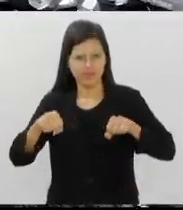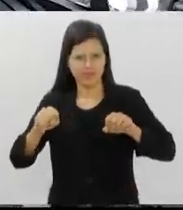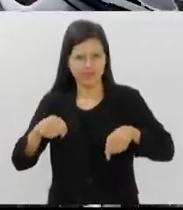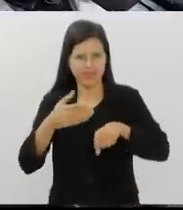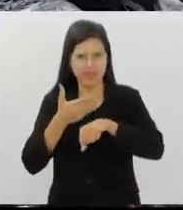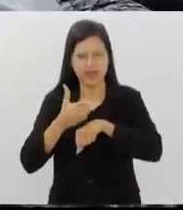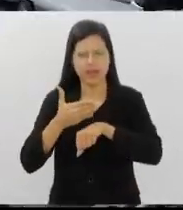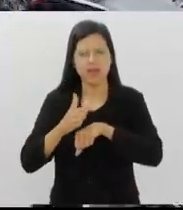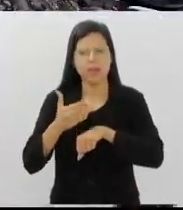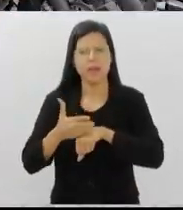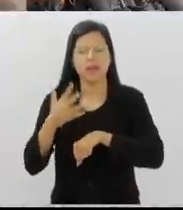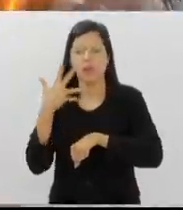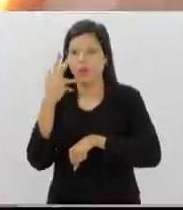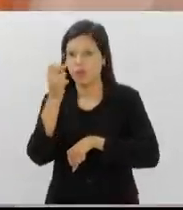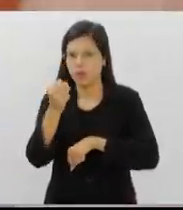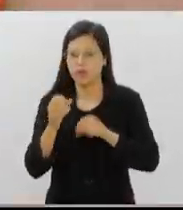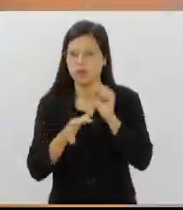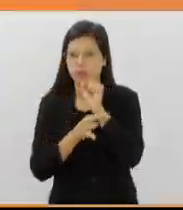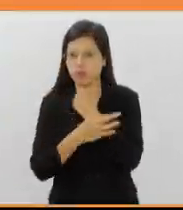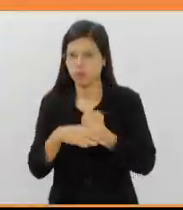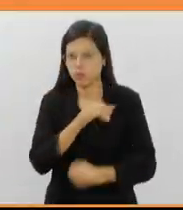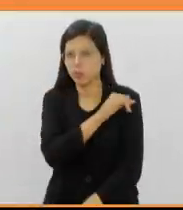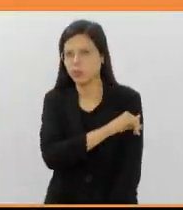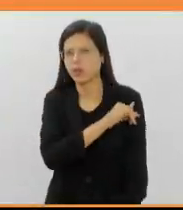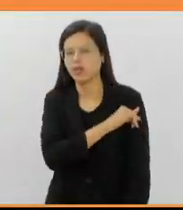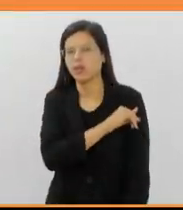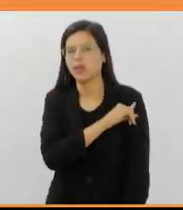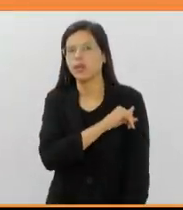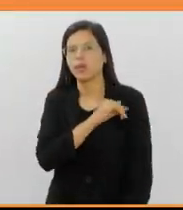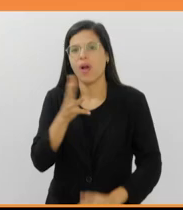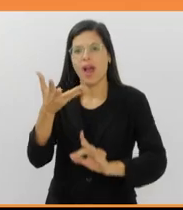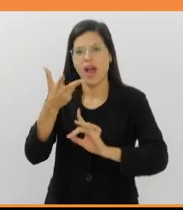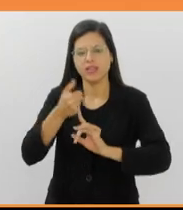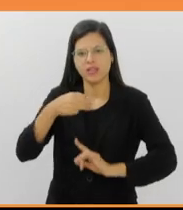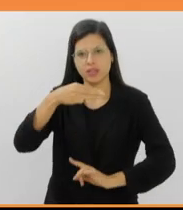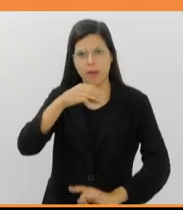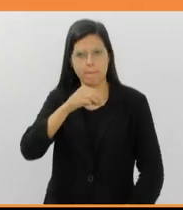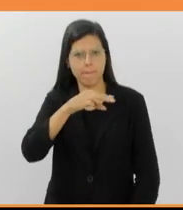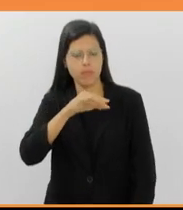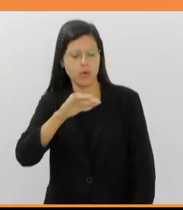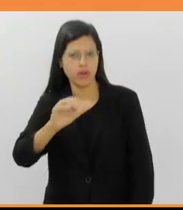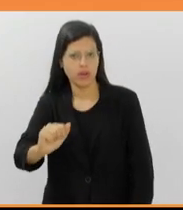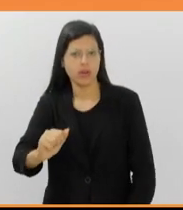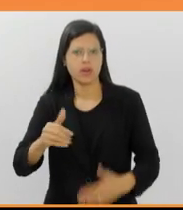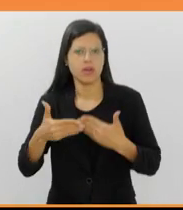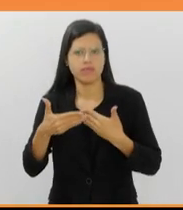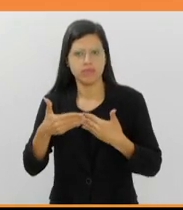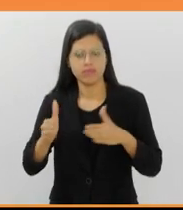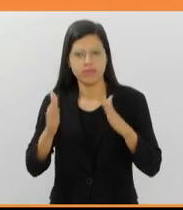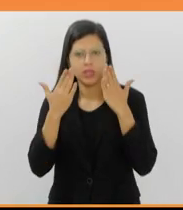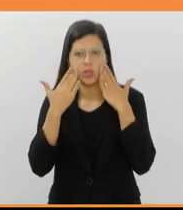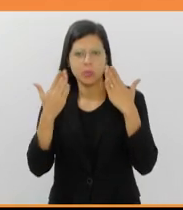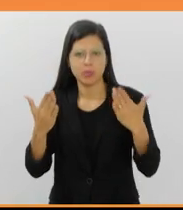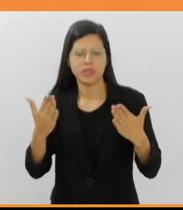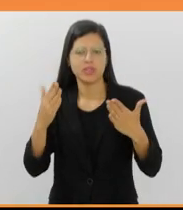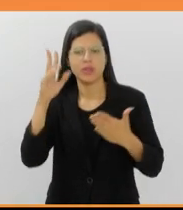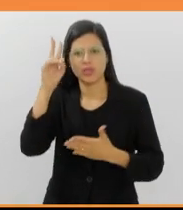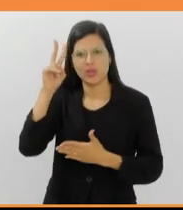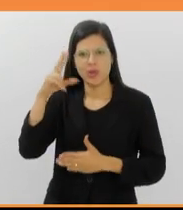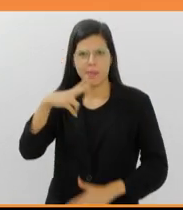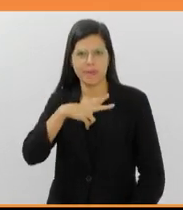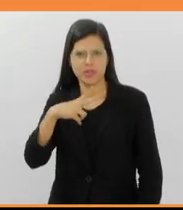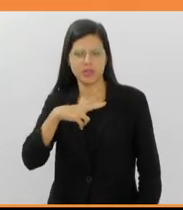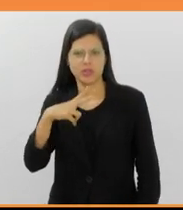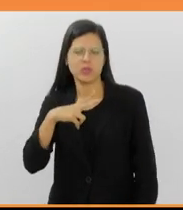reforça a segurança no Rio. Artista plástica Mônica Barqui abre exposição histórias particulares em